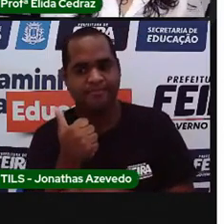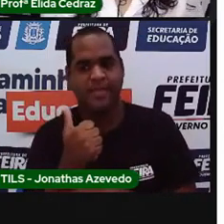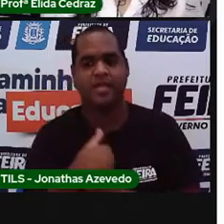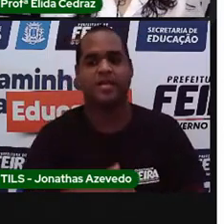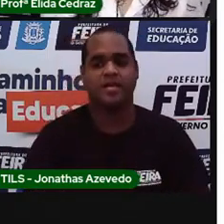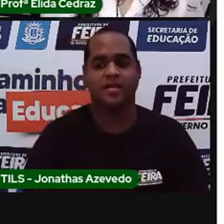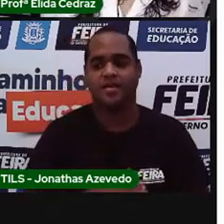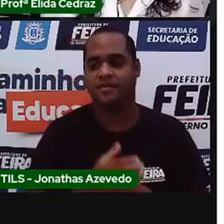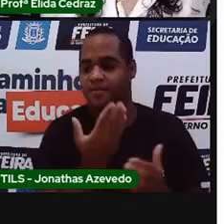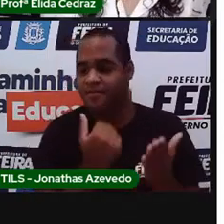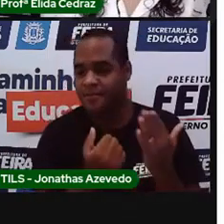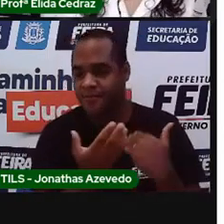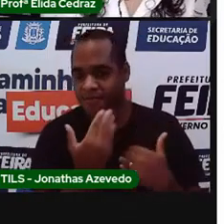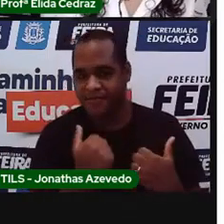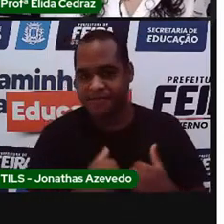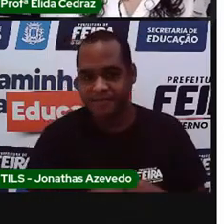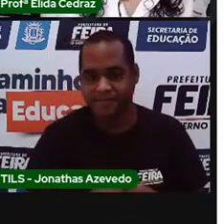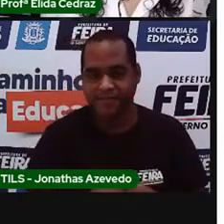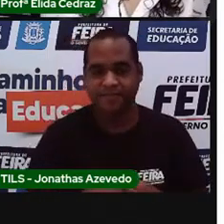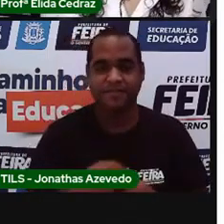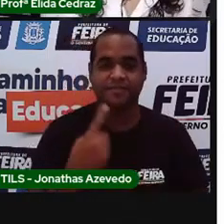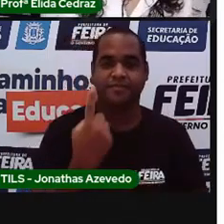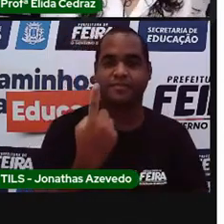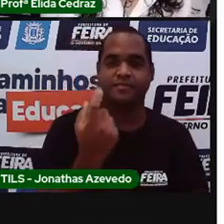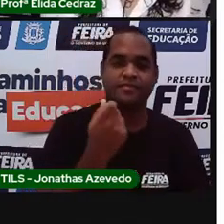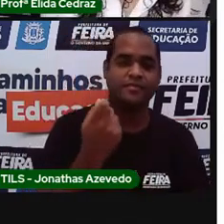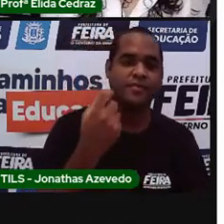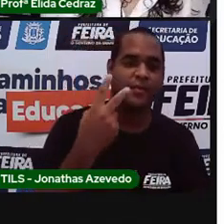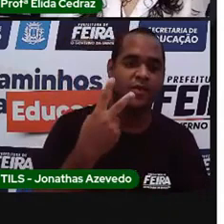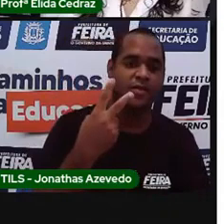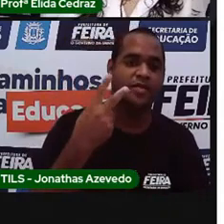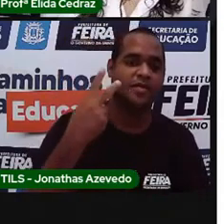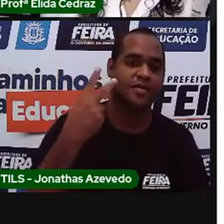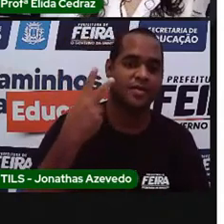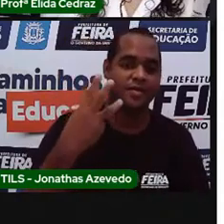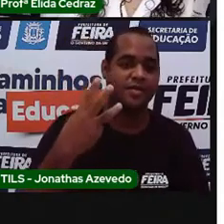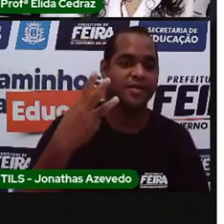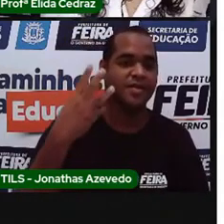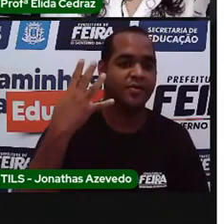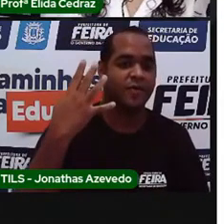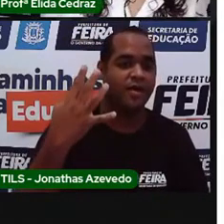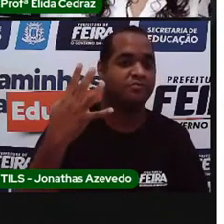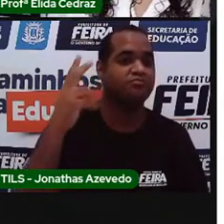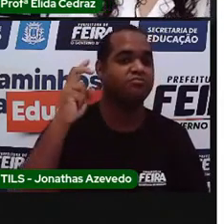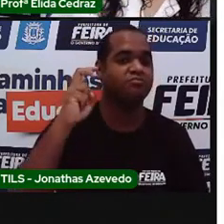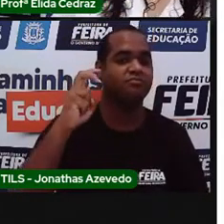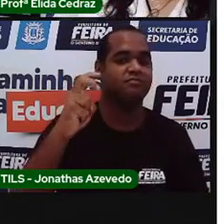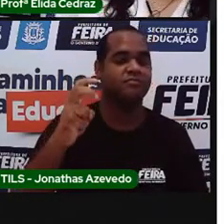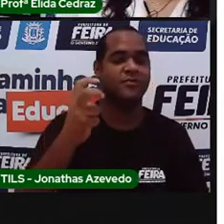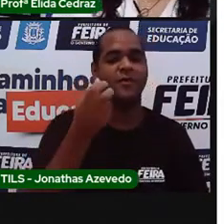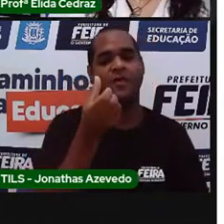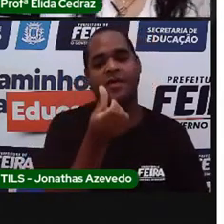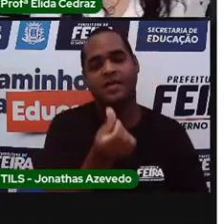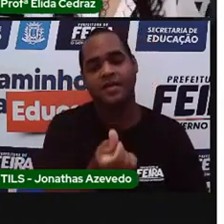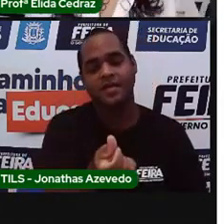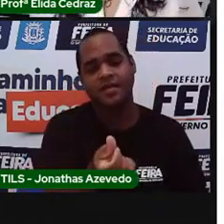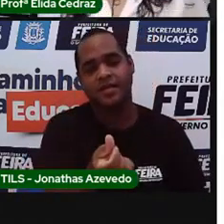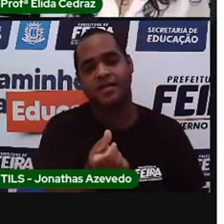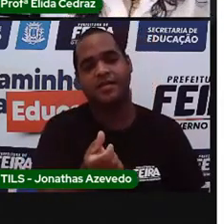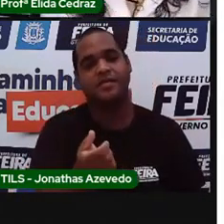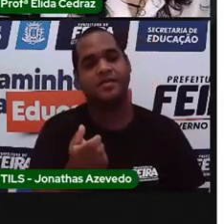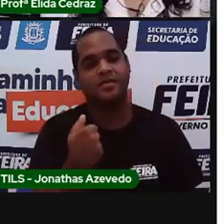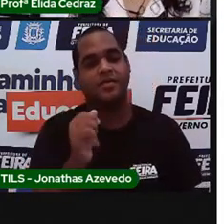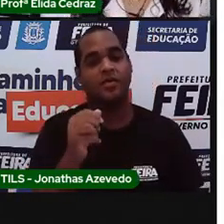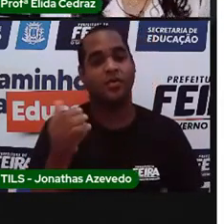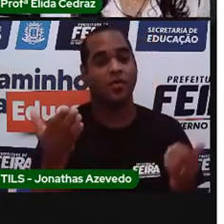Vamos lá? Dia primeiro já foi, dois, três, três, quatro, cinco. E